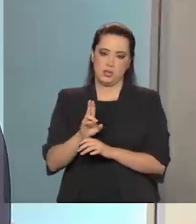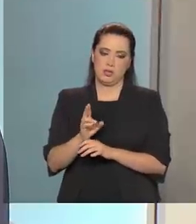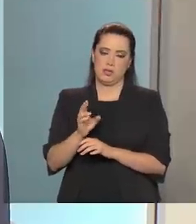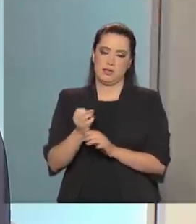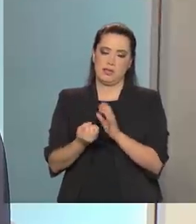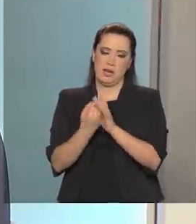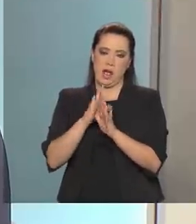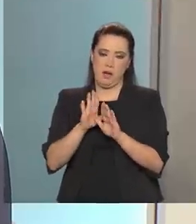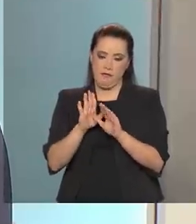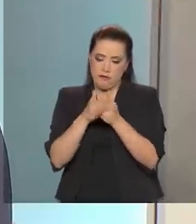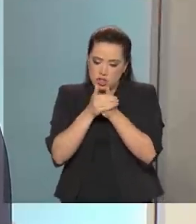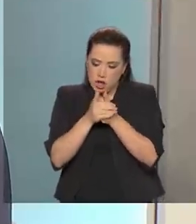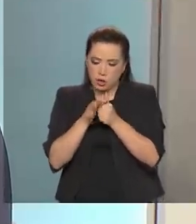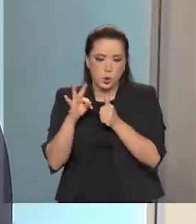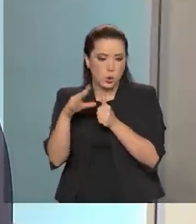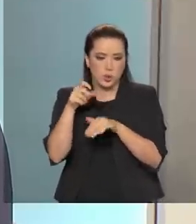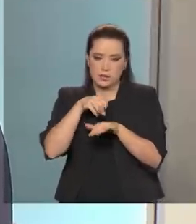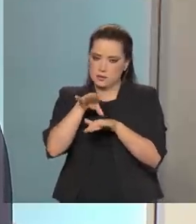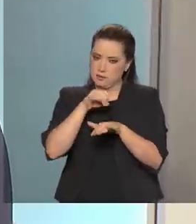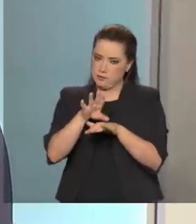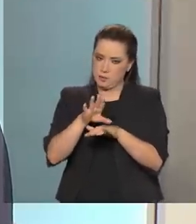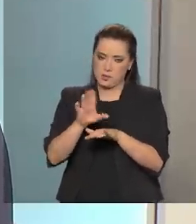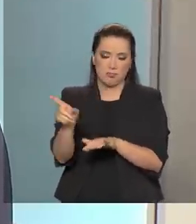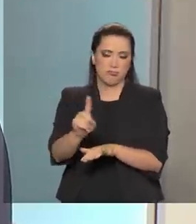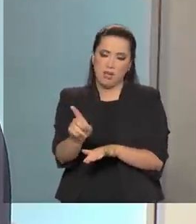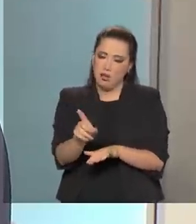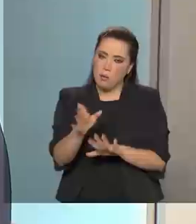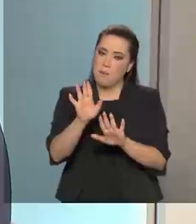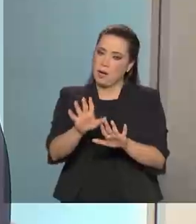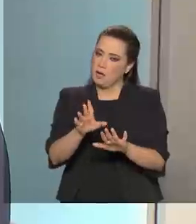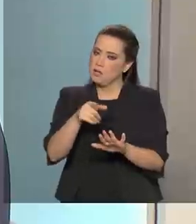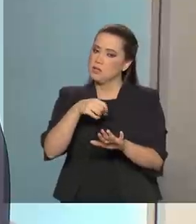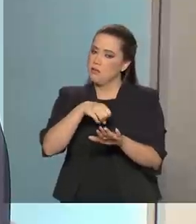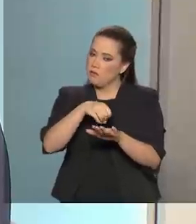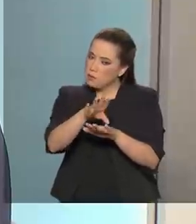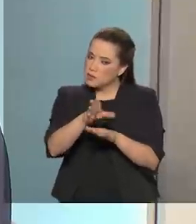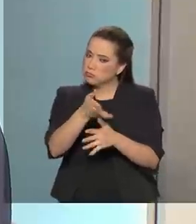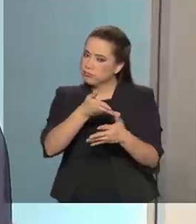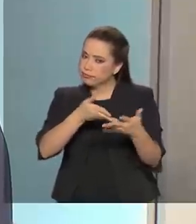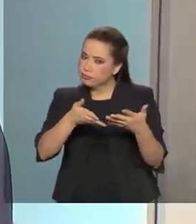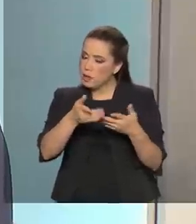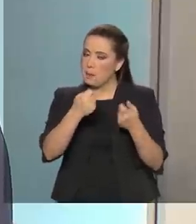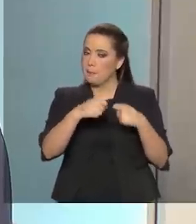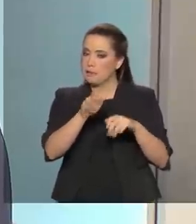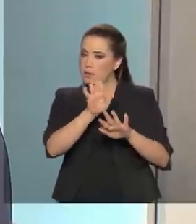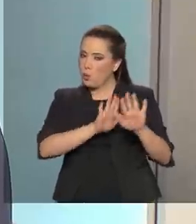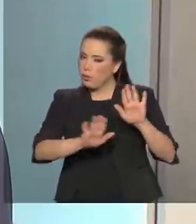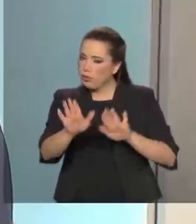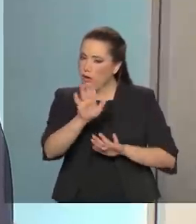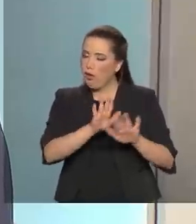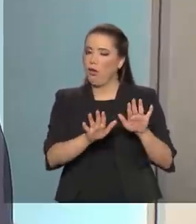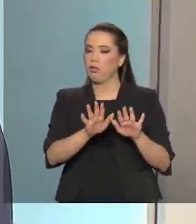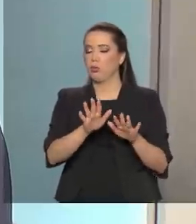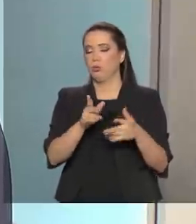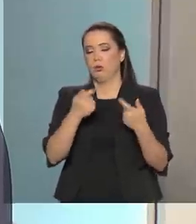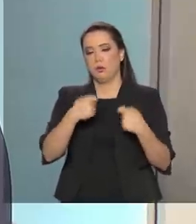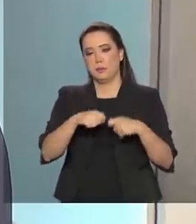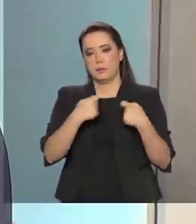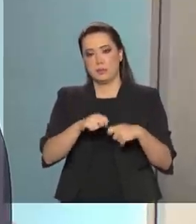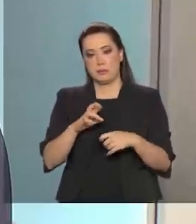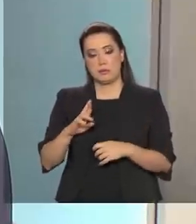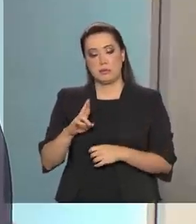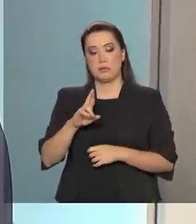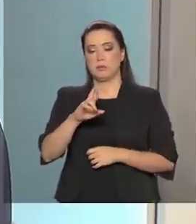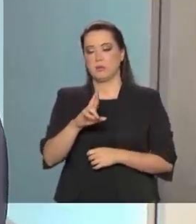A gente sabe que a importância que isso tem, mas é que esses dados sejam tratados de uma forma bem